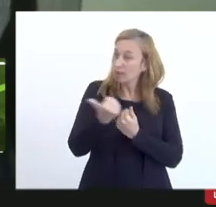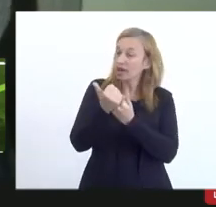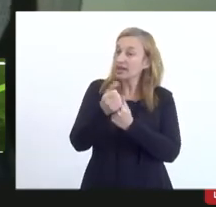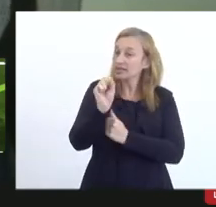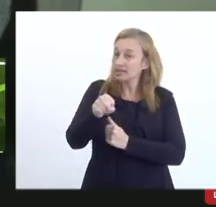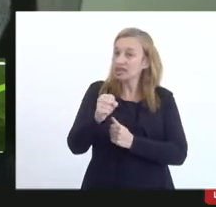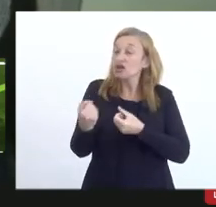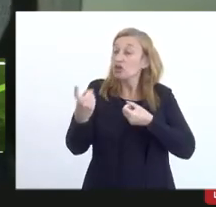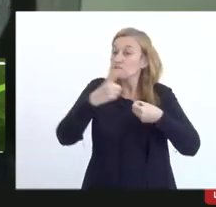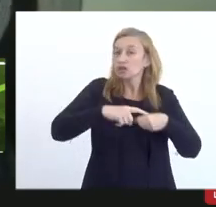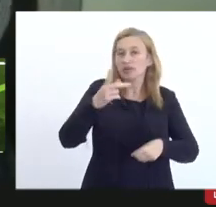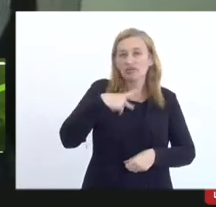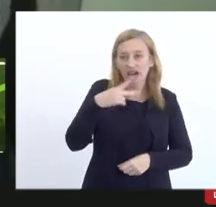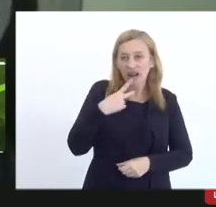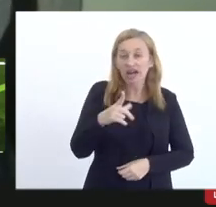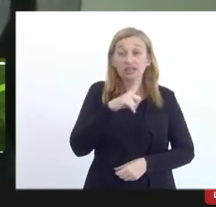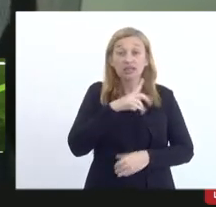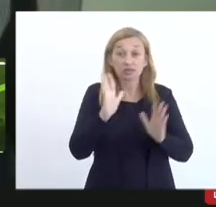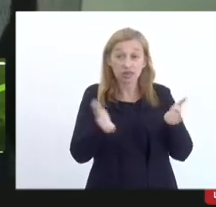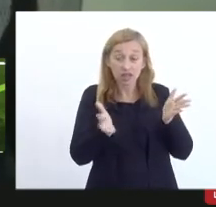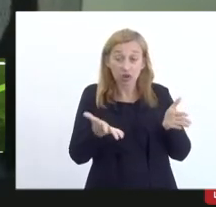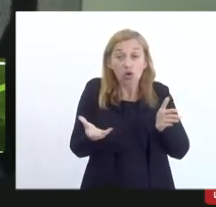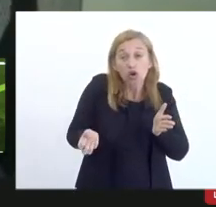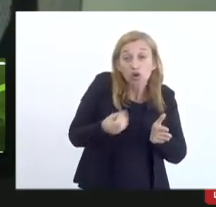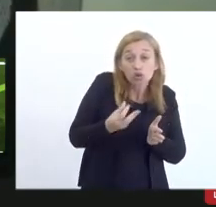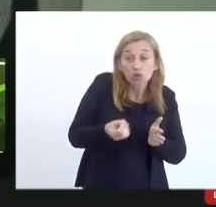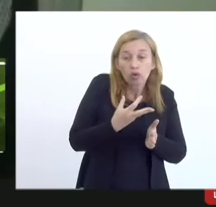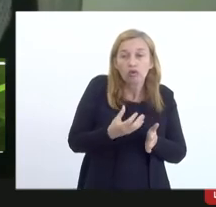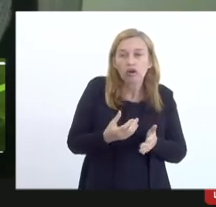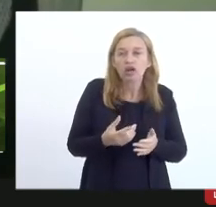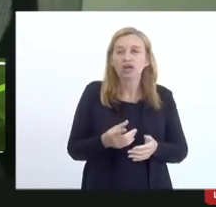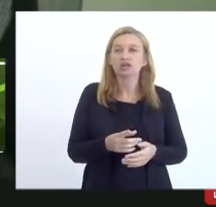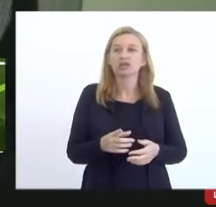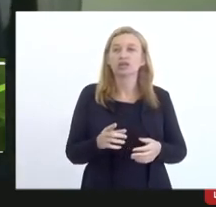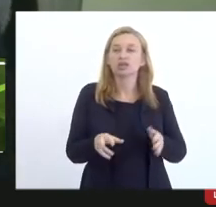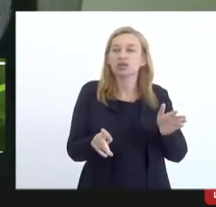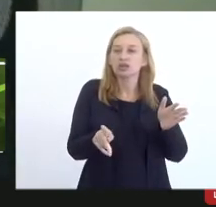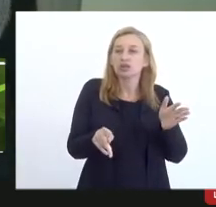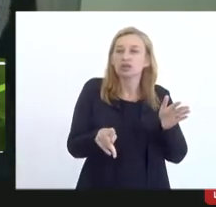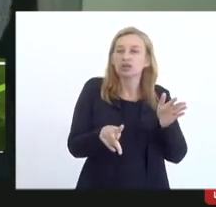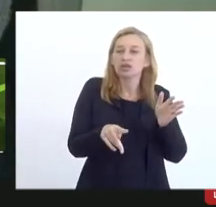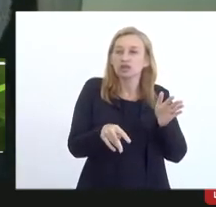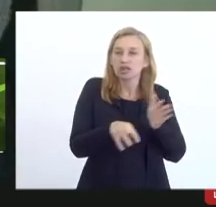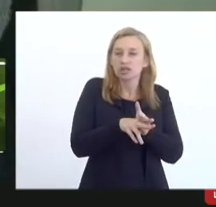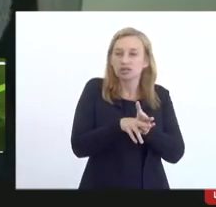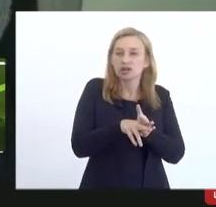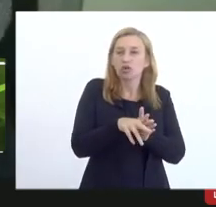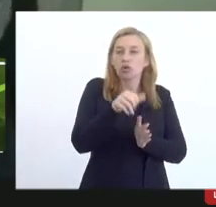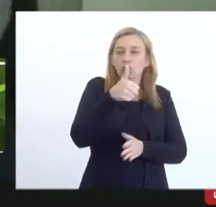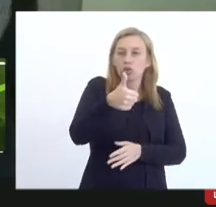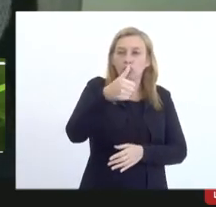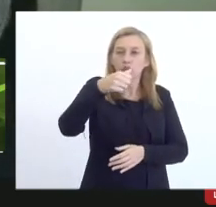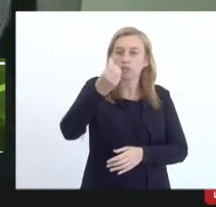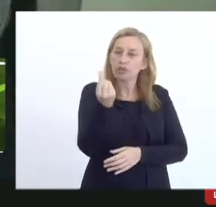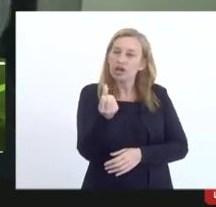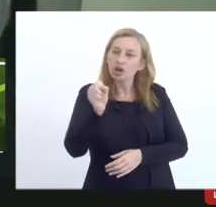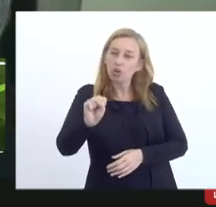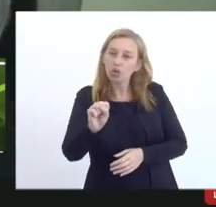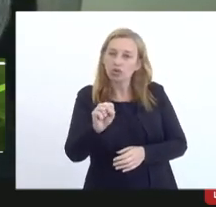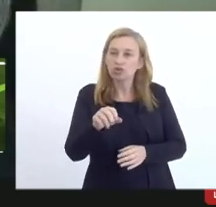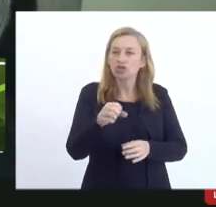Nós, voltando a dizer, nós temos agora recentemente a nossa resolução 168, tá? Que trata